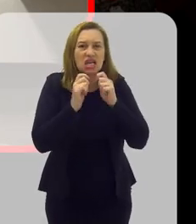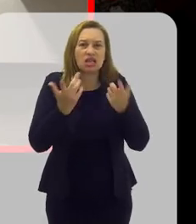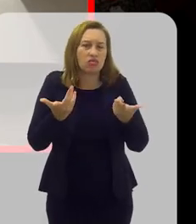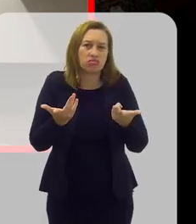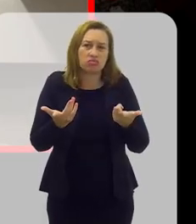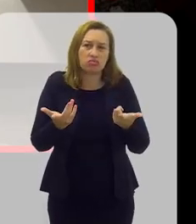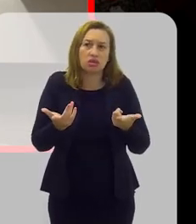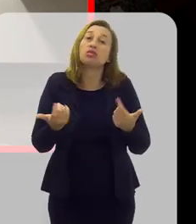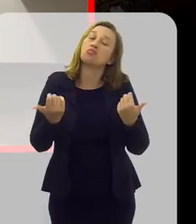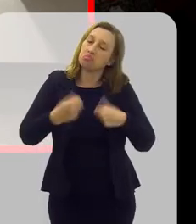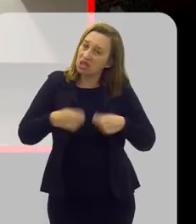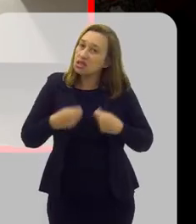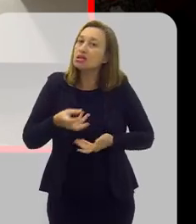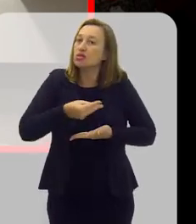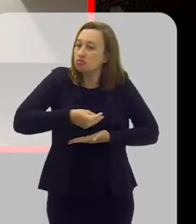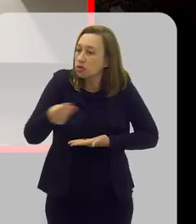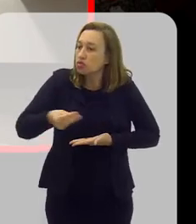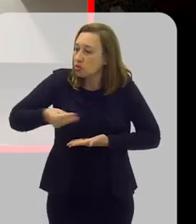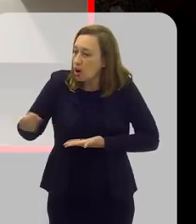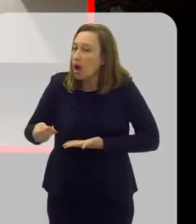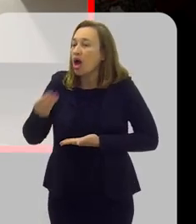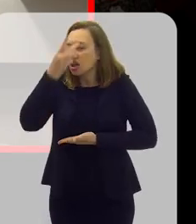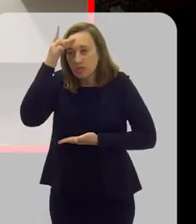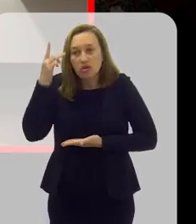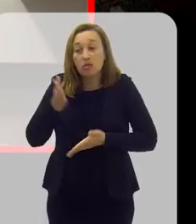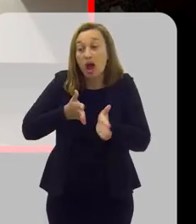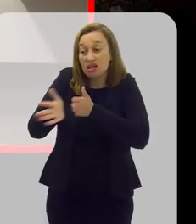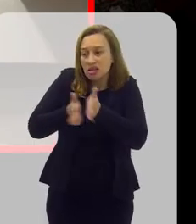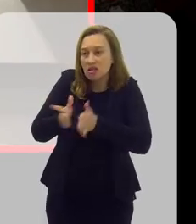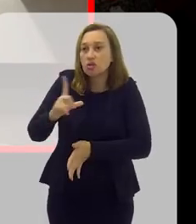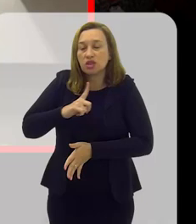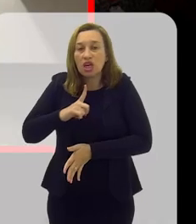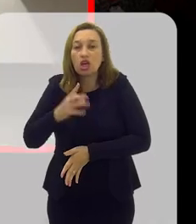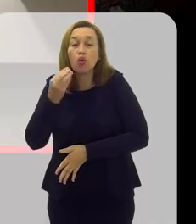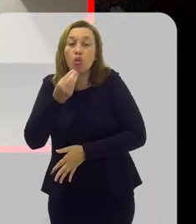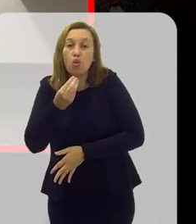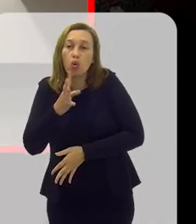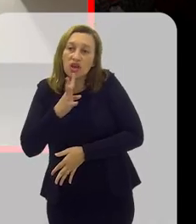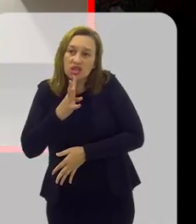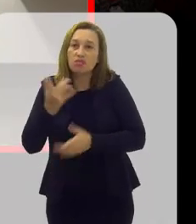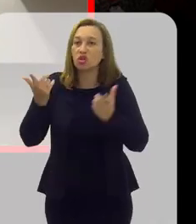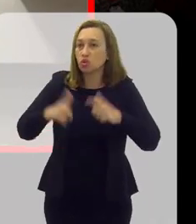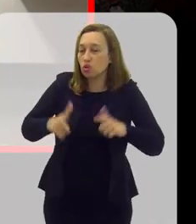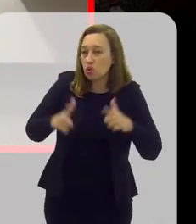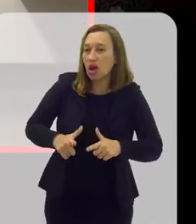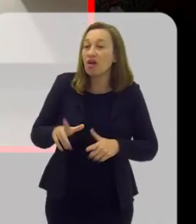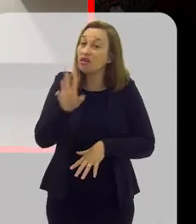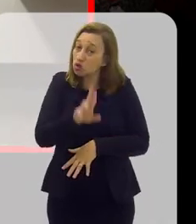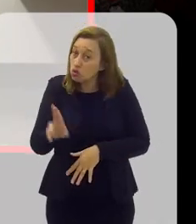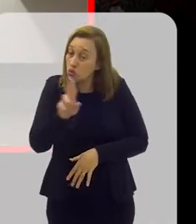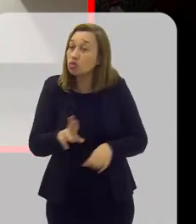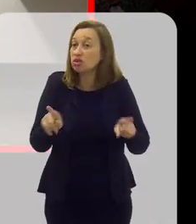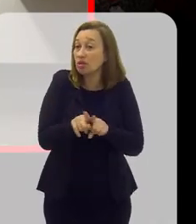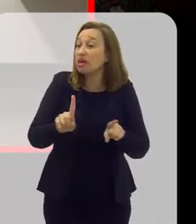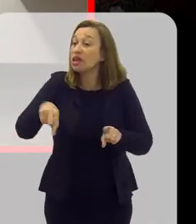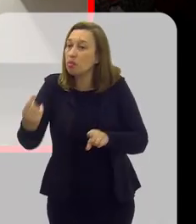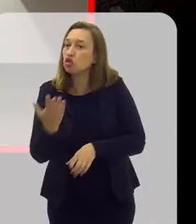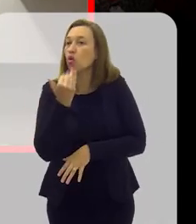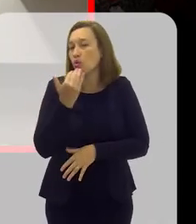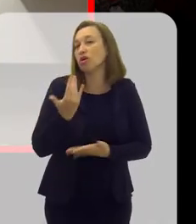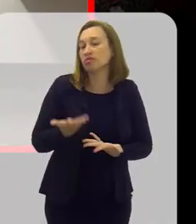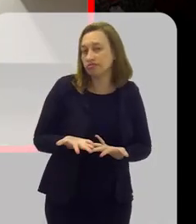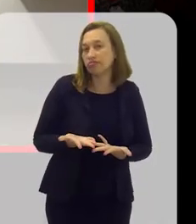precisa distribuir para que as pessoas tenham acesso e faça o uso disso. Já que vai se alimentar, também vai